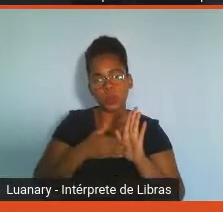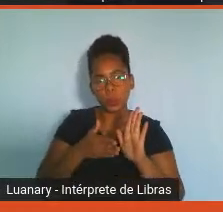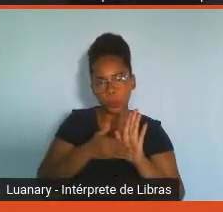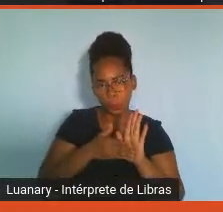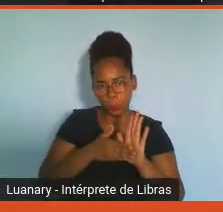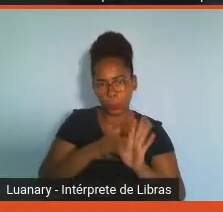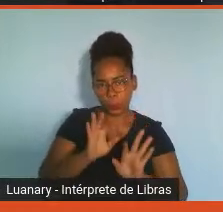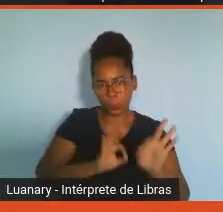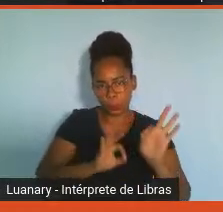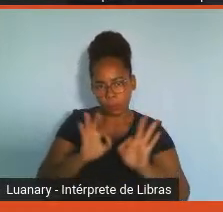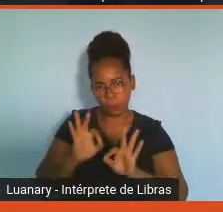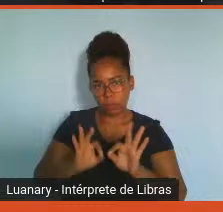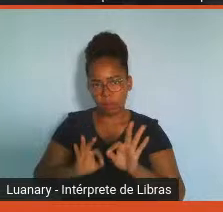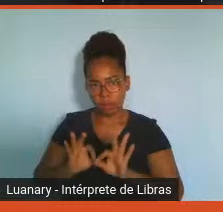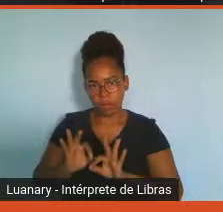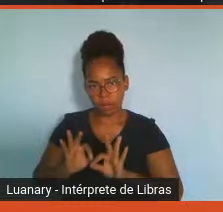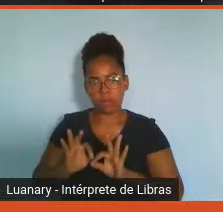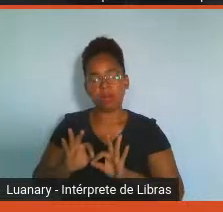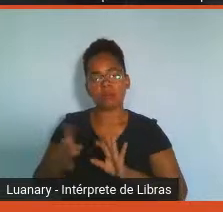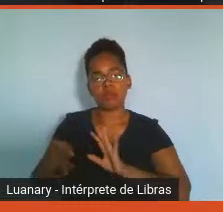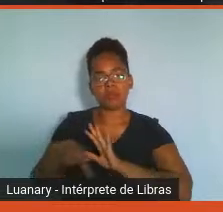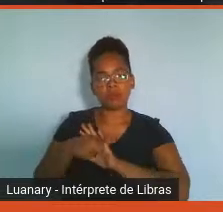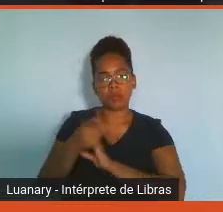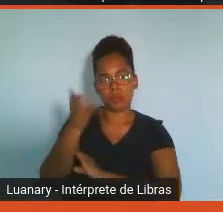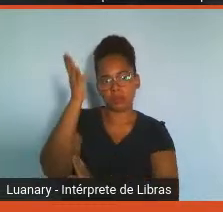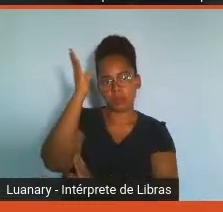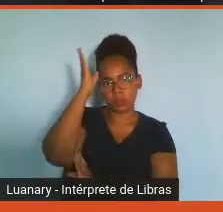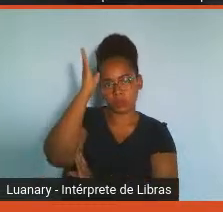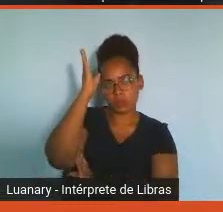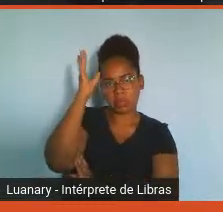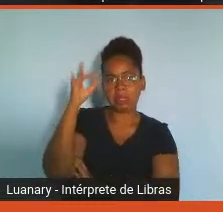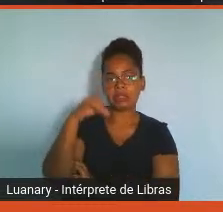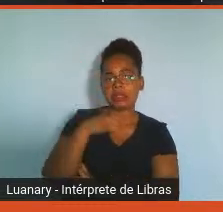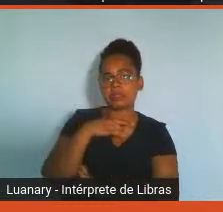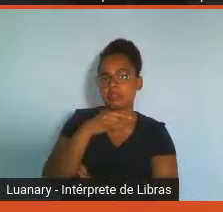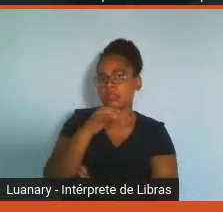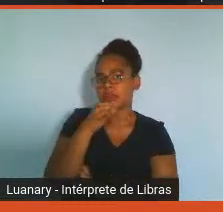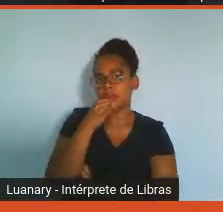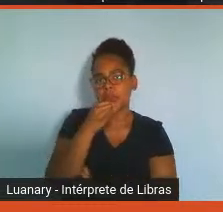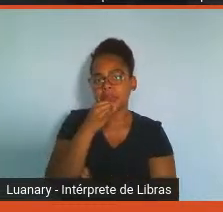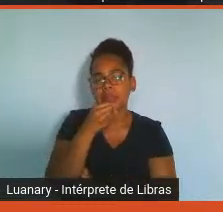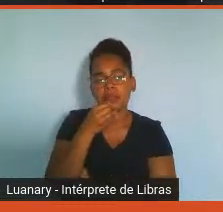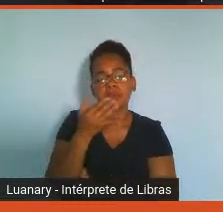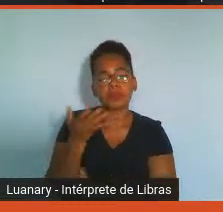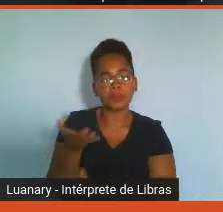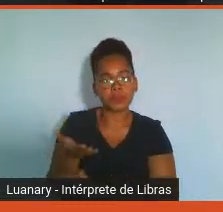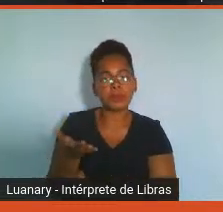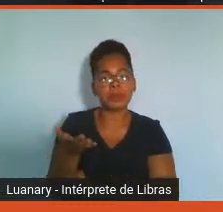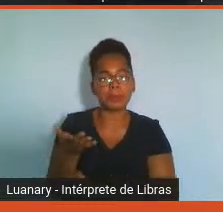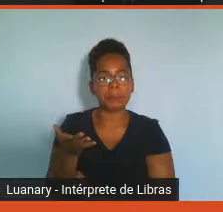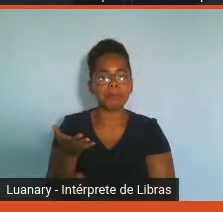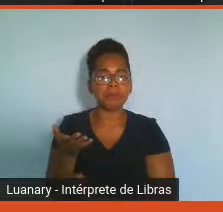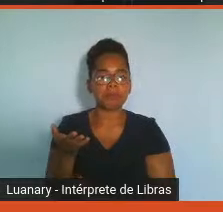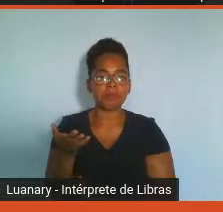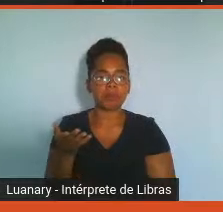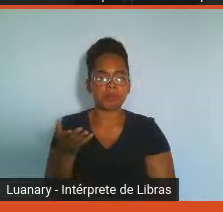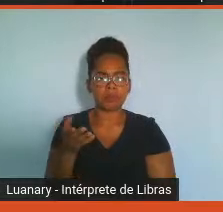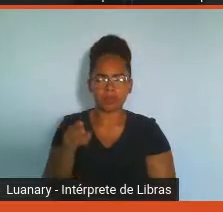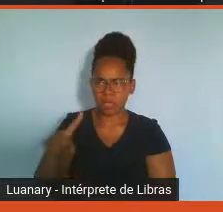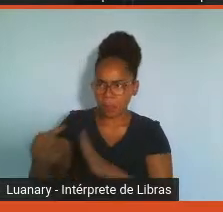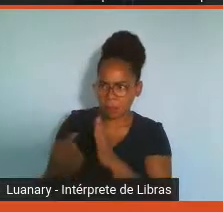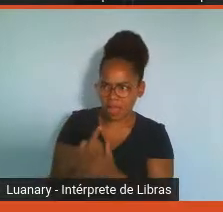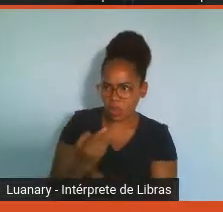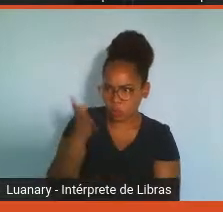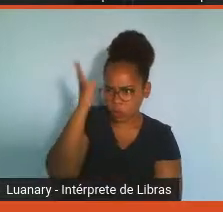temos, né? Você pode realizar dentro do SESC, dentro do SESC, né? É isso que ela perguntou?